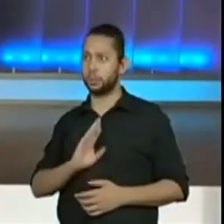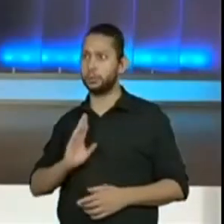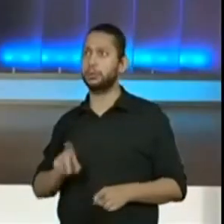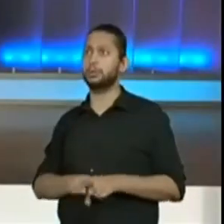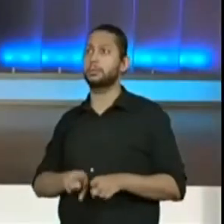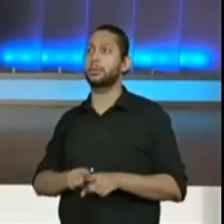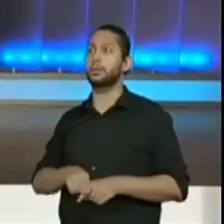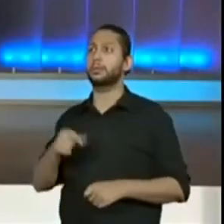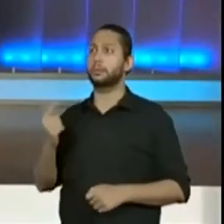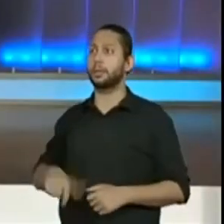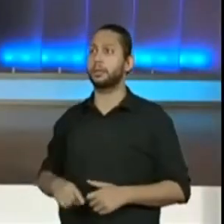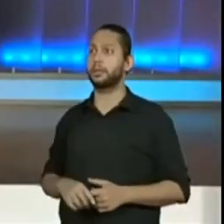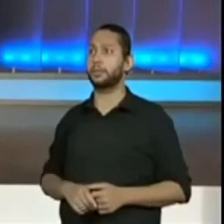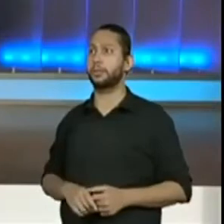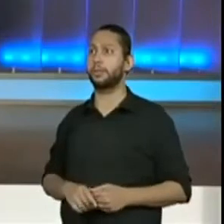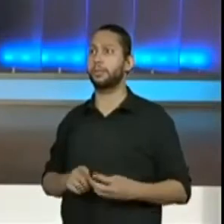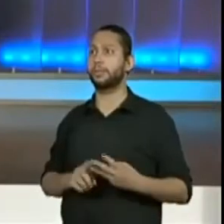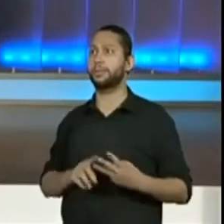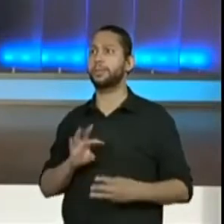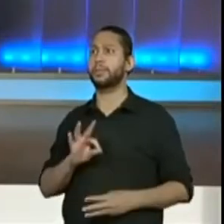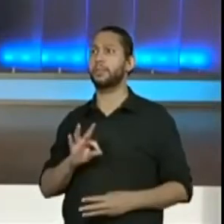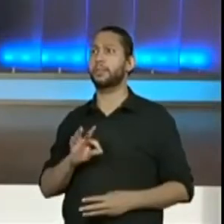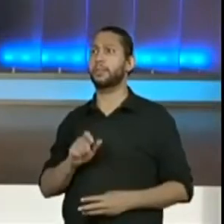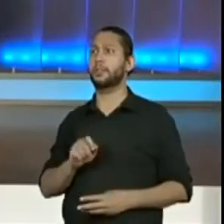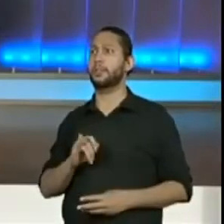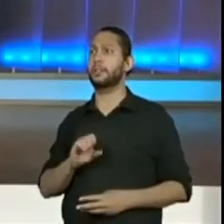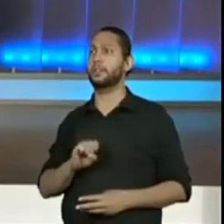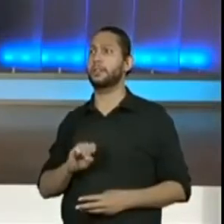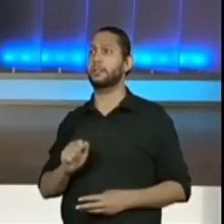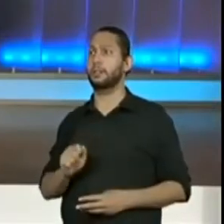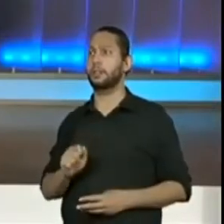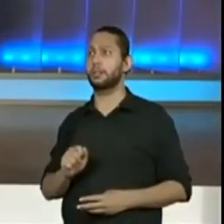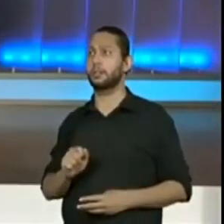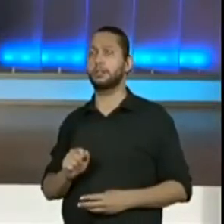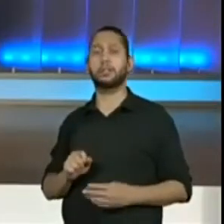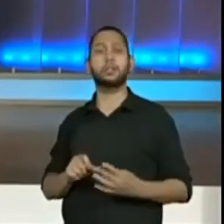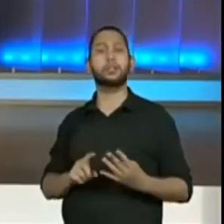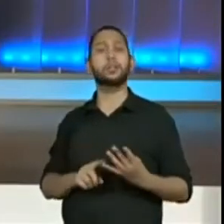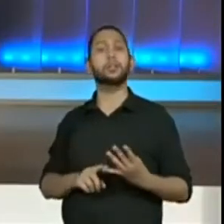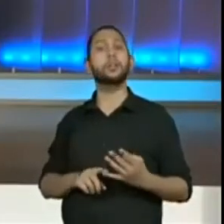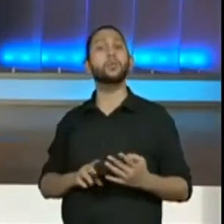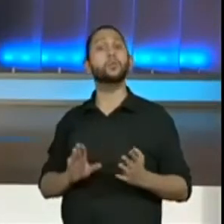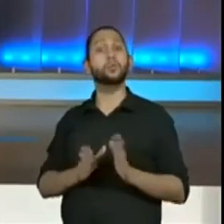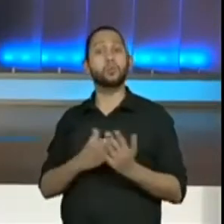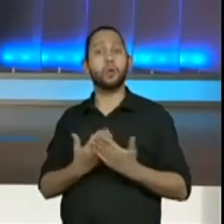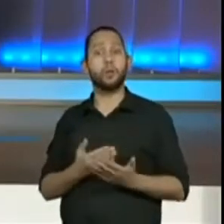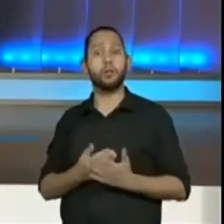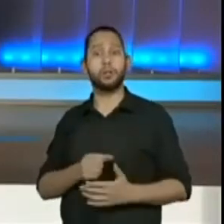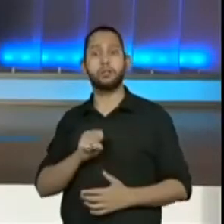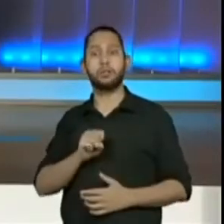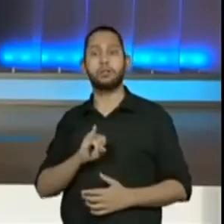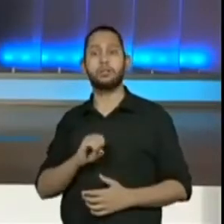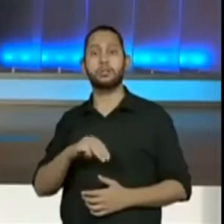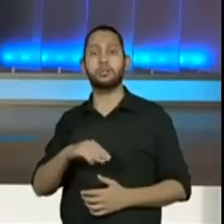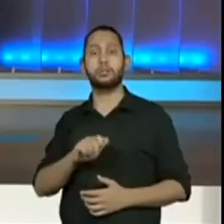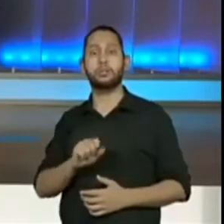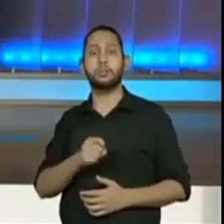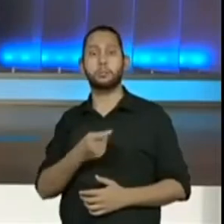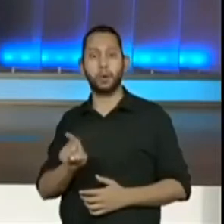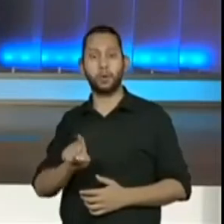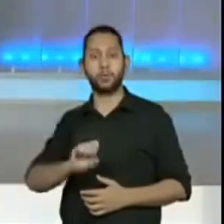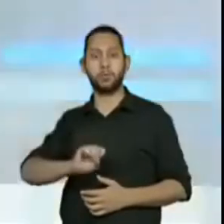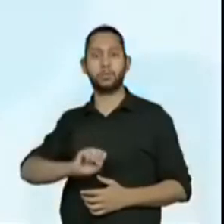Quem mais? Thaisa. Quem mais? Escola Simão Salém. Estão dizendo que o número 45,